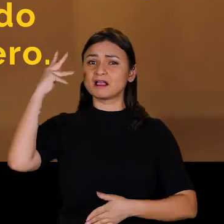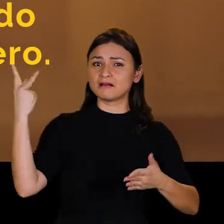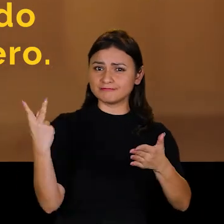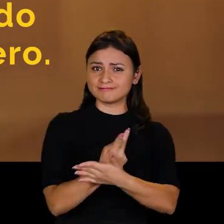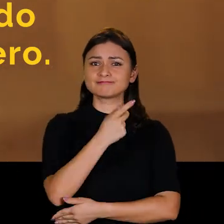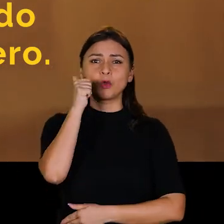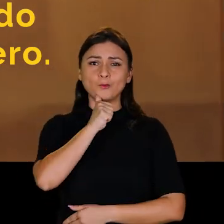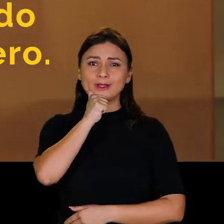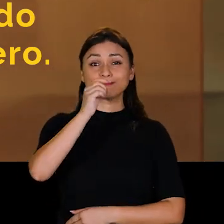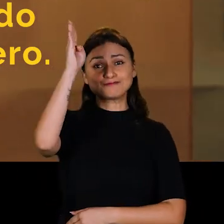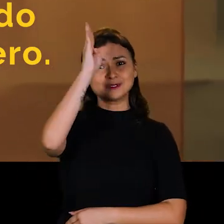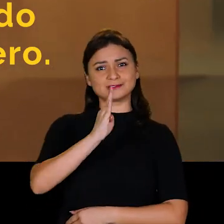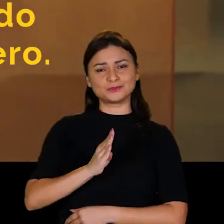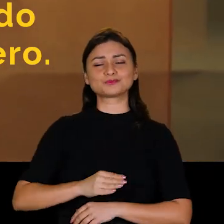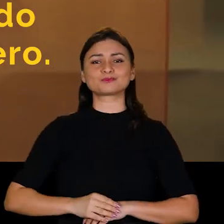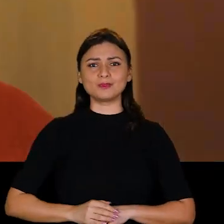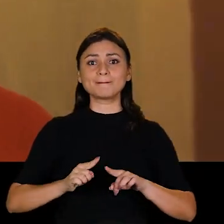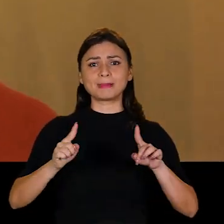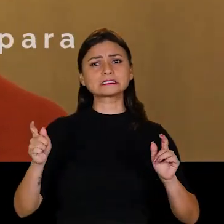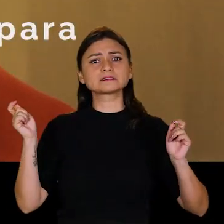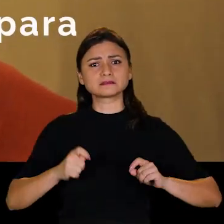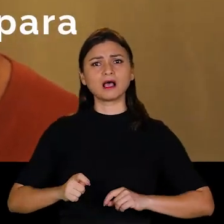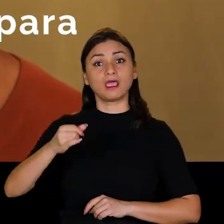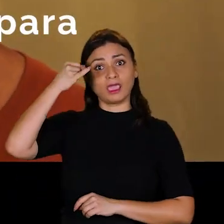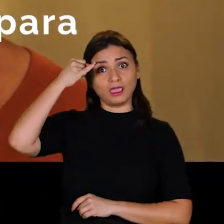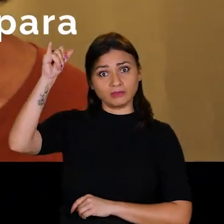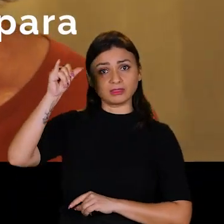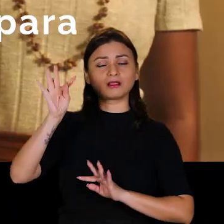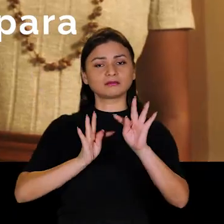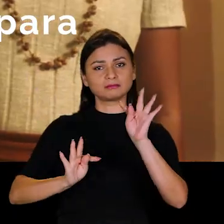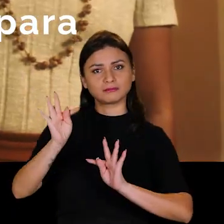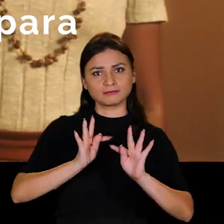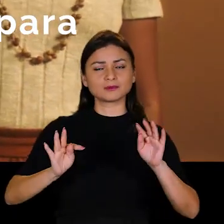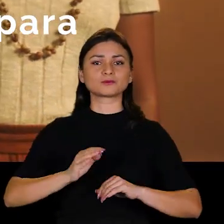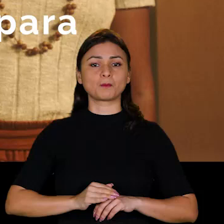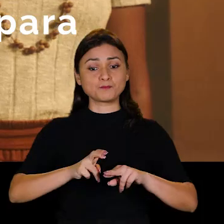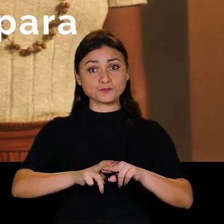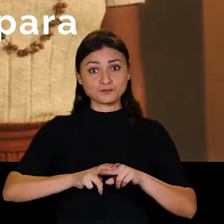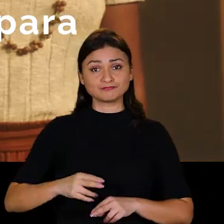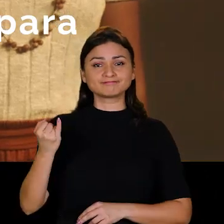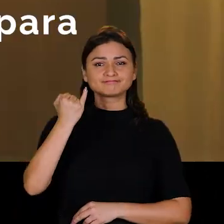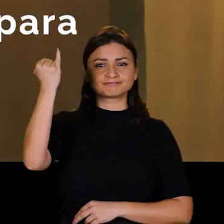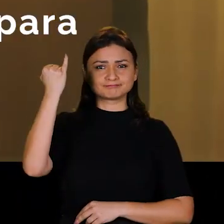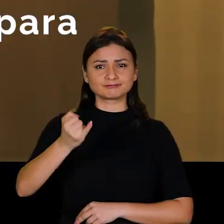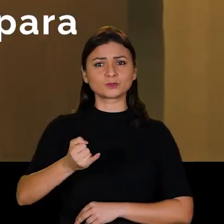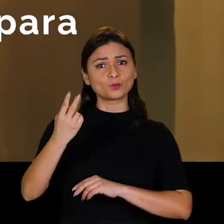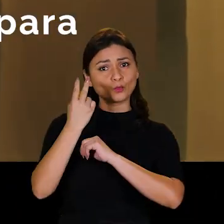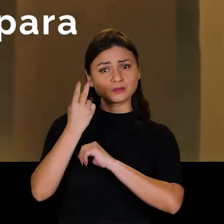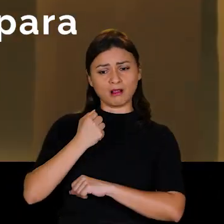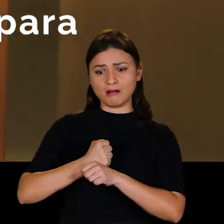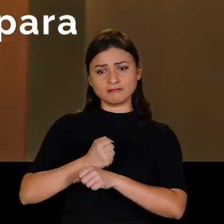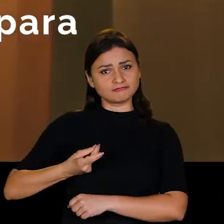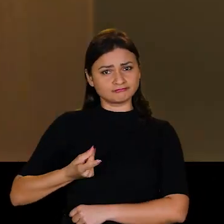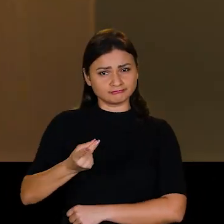tipos mais comuns entre as mulheres no Brasil. Mas existe prevenção e tratamento para eles. Por isso, é importante